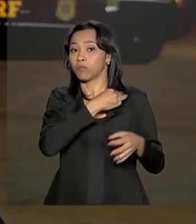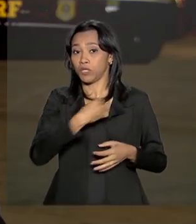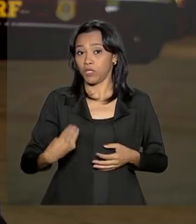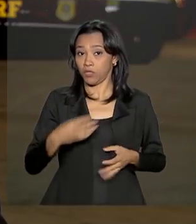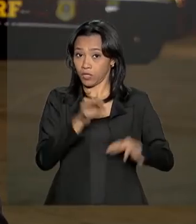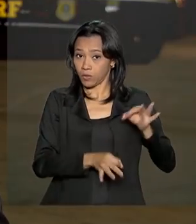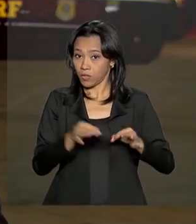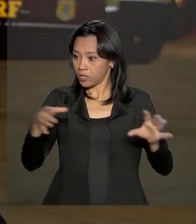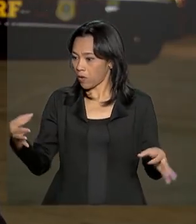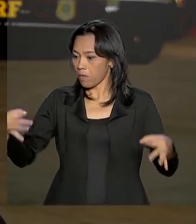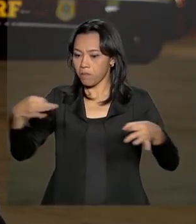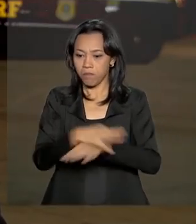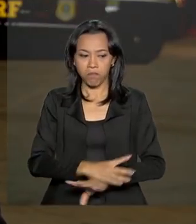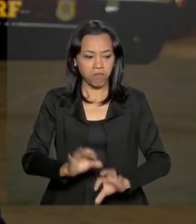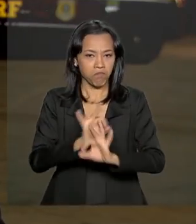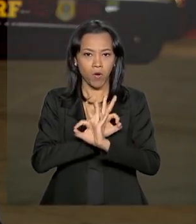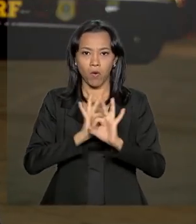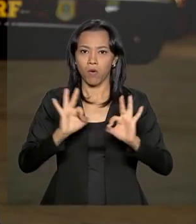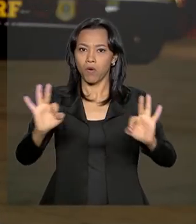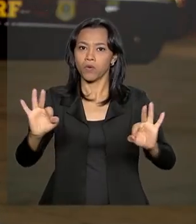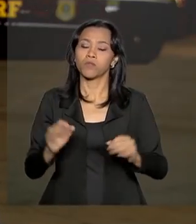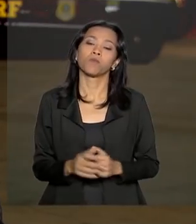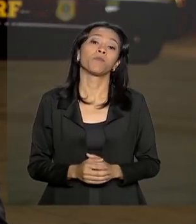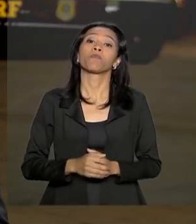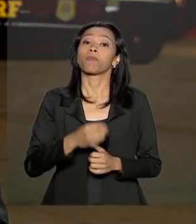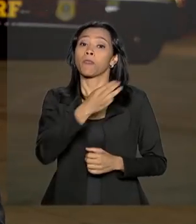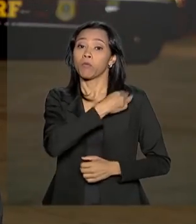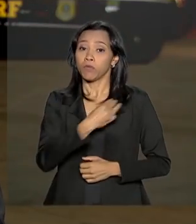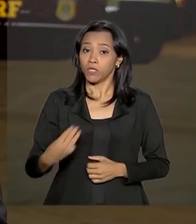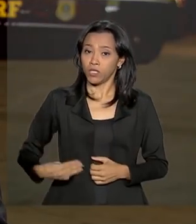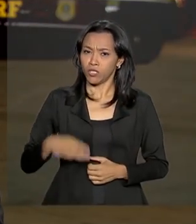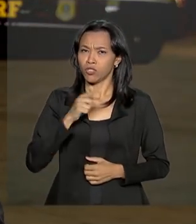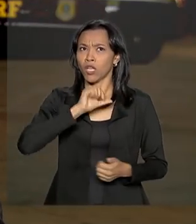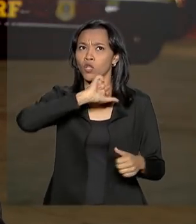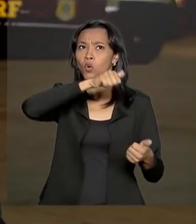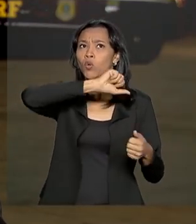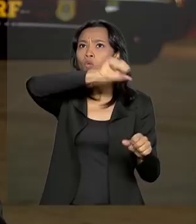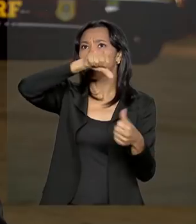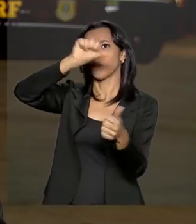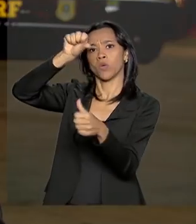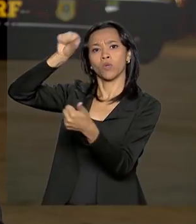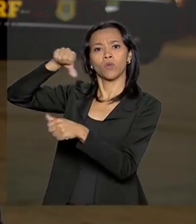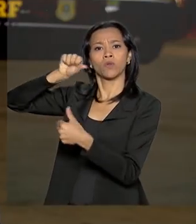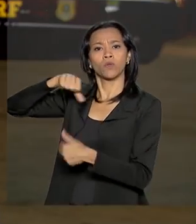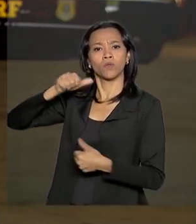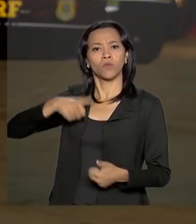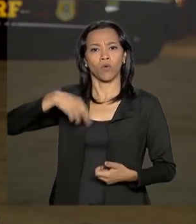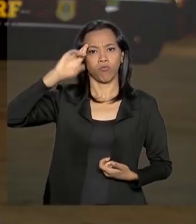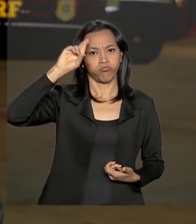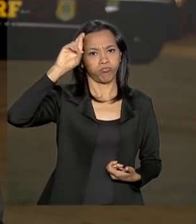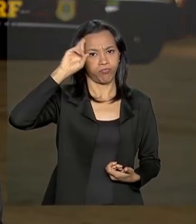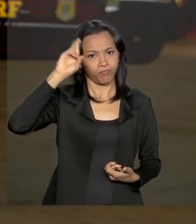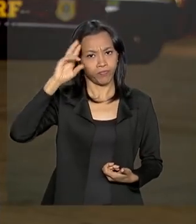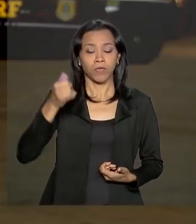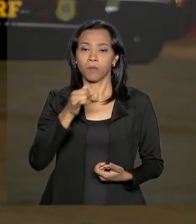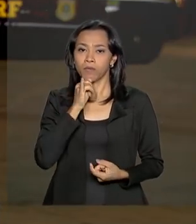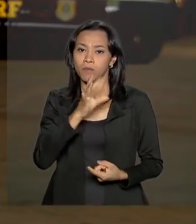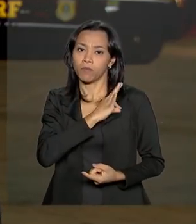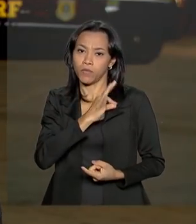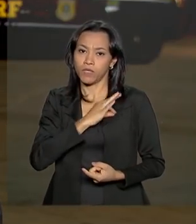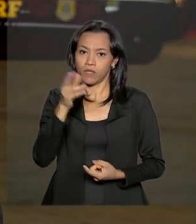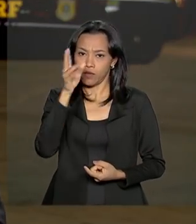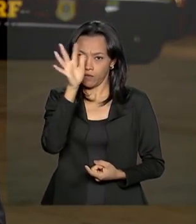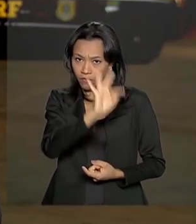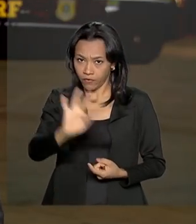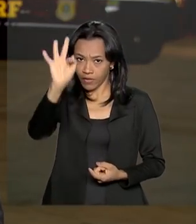fica completa. O ministro já trocou comandos em todos os principais órgãos de segurança, como Polícia Federal